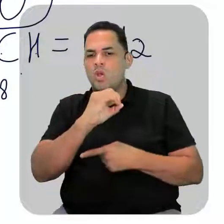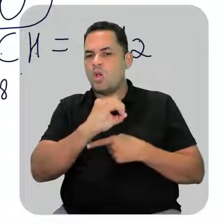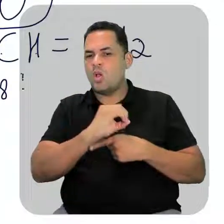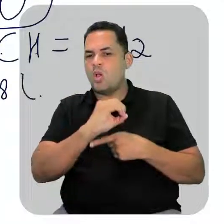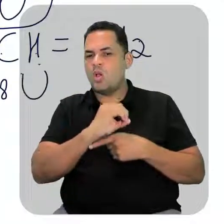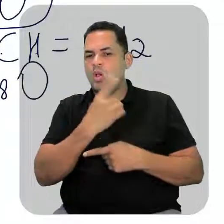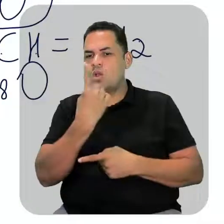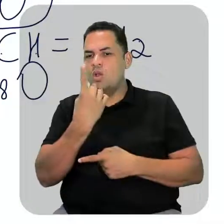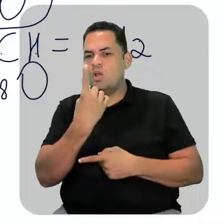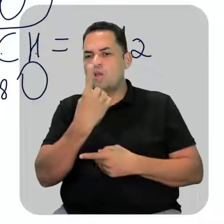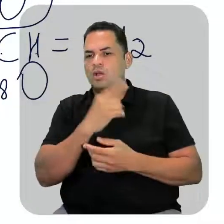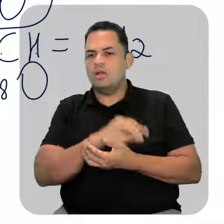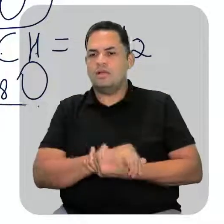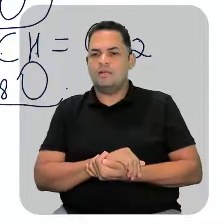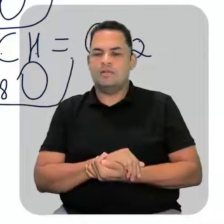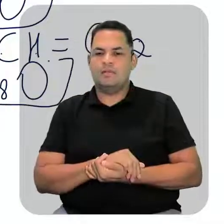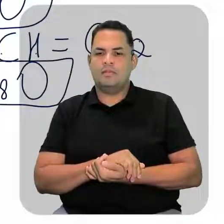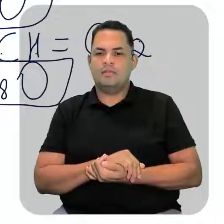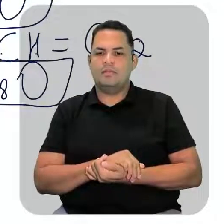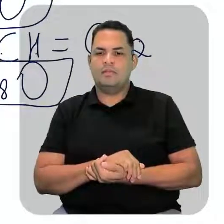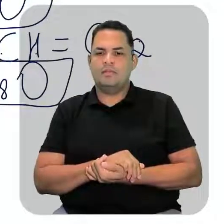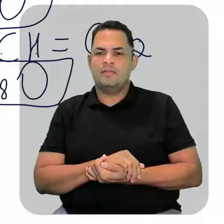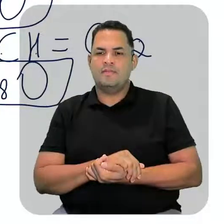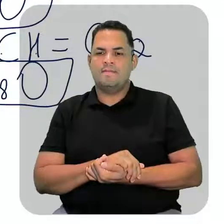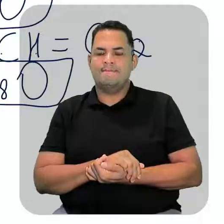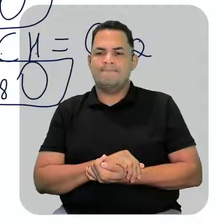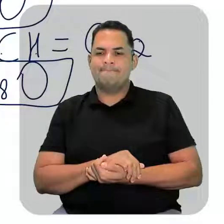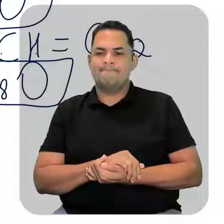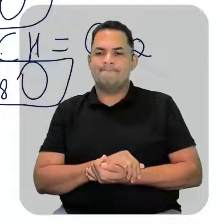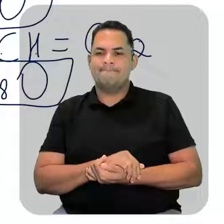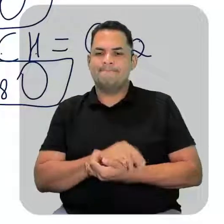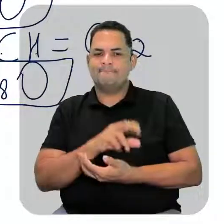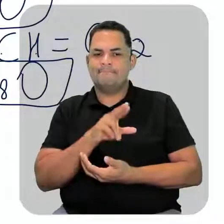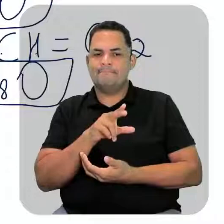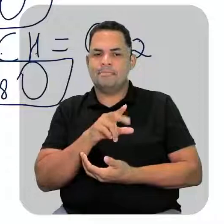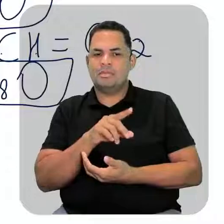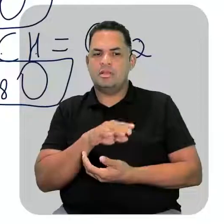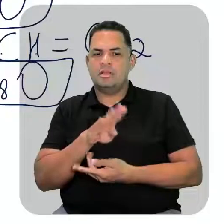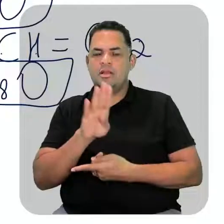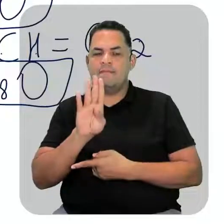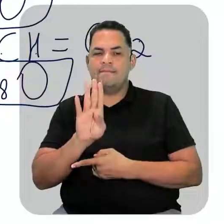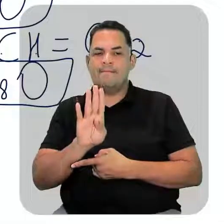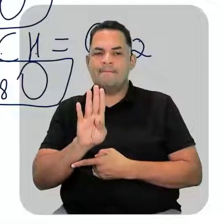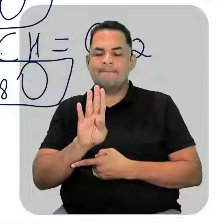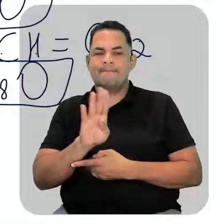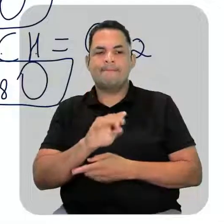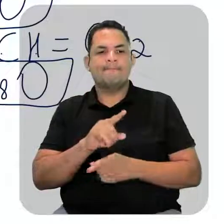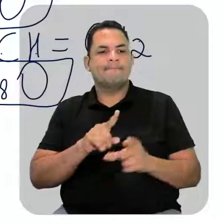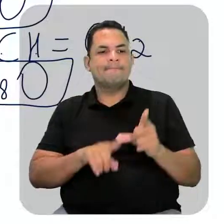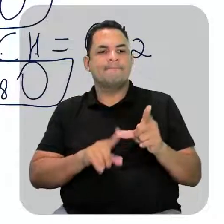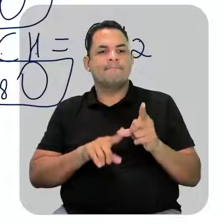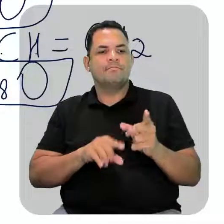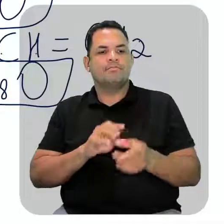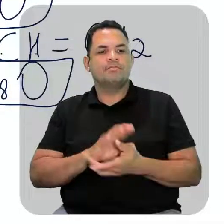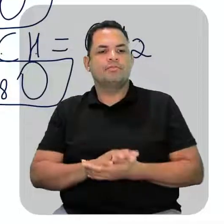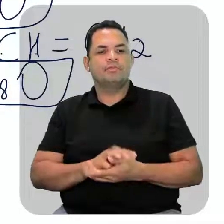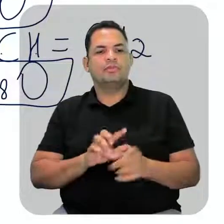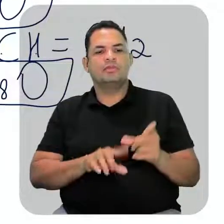tem 1, então essa é a fórmula molecular, igual a da letra B. Vamos na letra D.